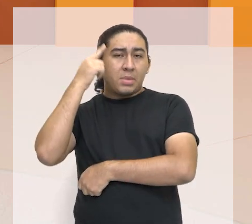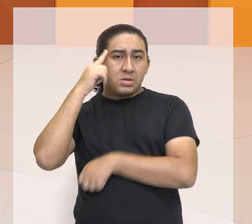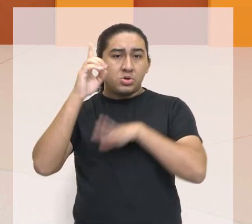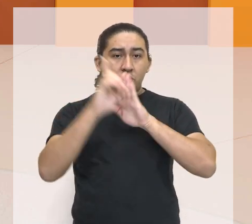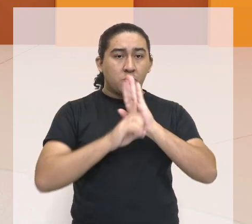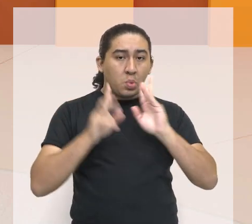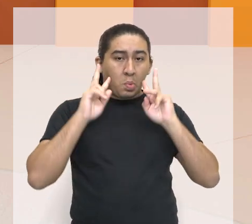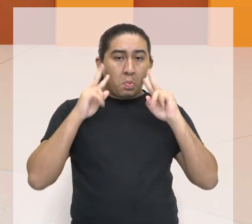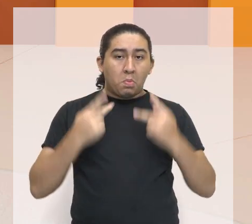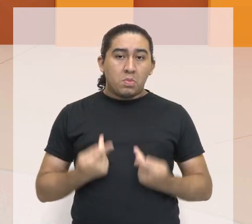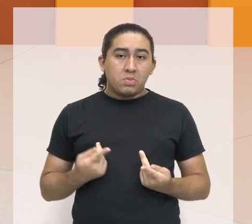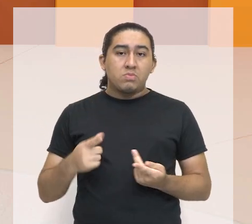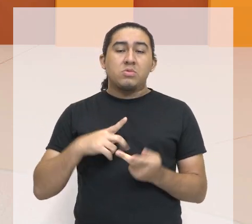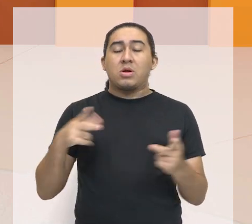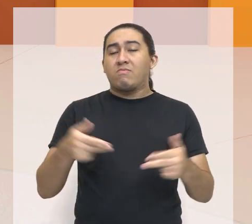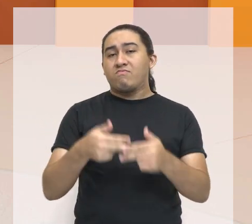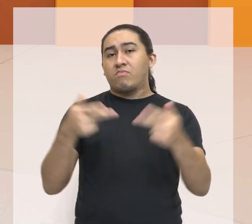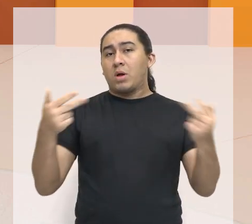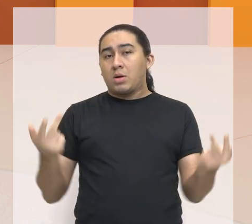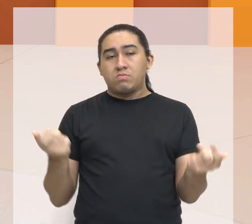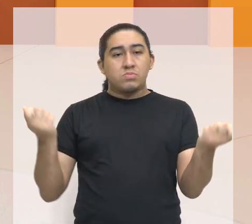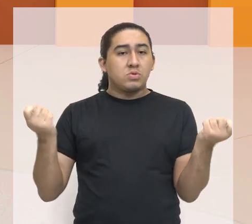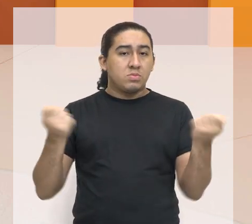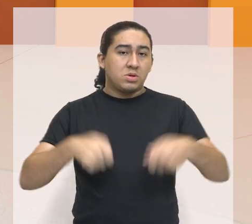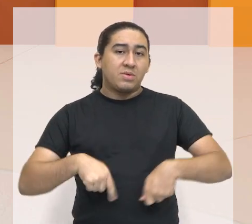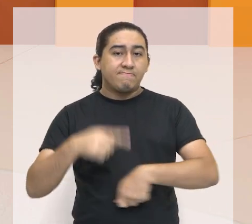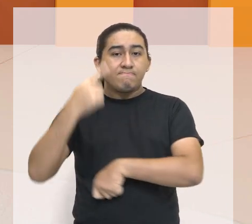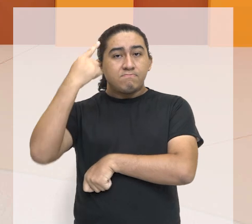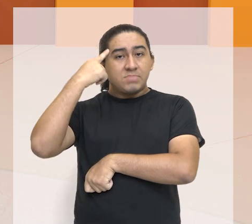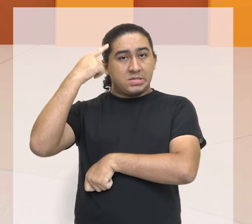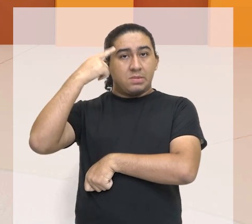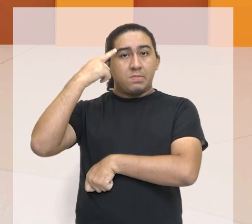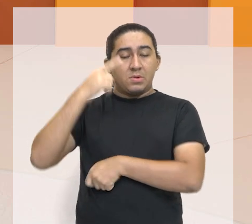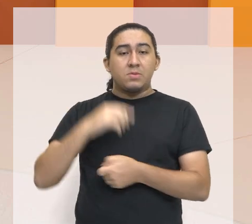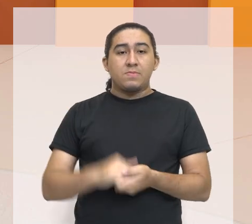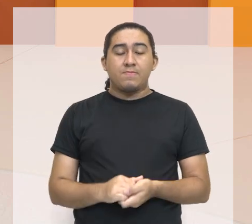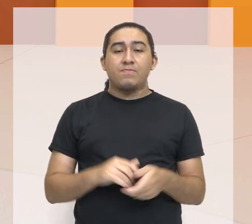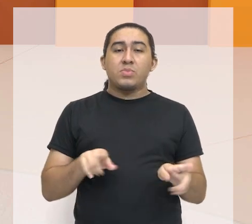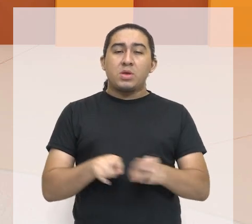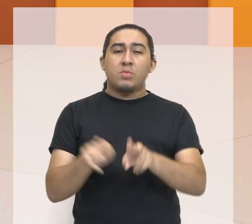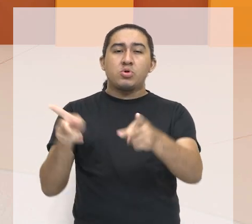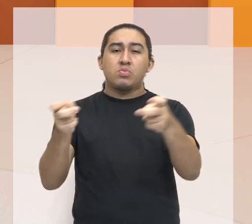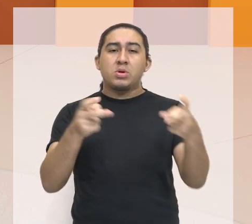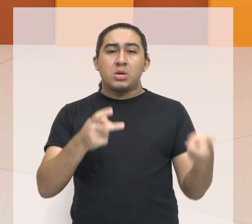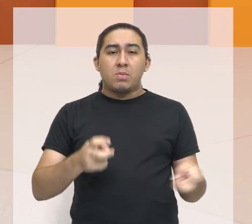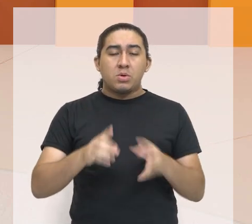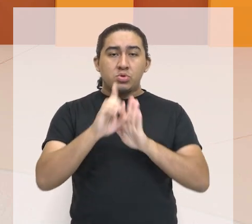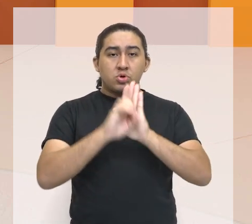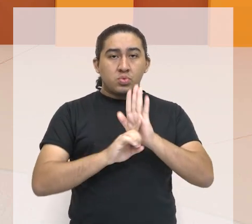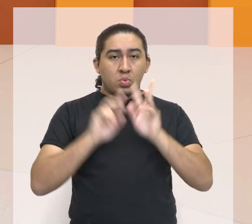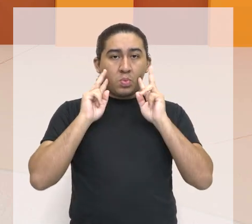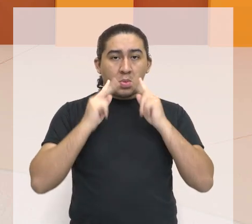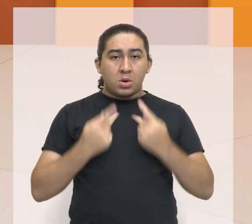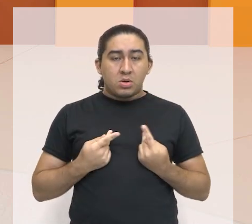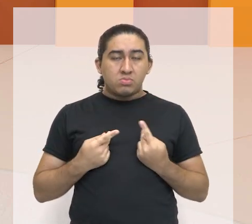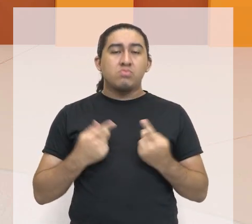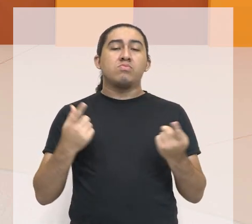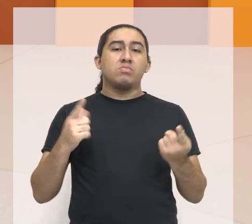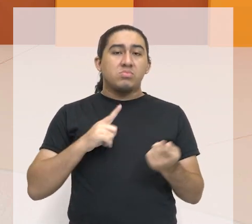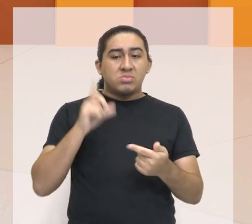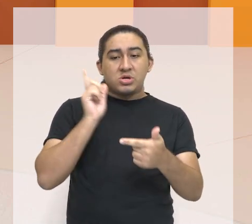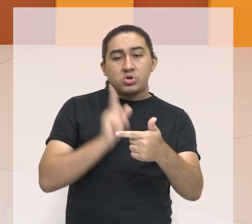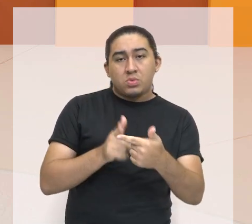nós temos aí várias maneiras de pensar e de ver os direitos humanos, de julgar,